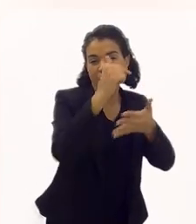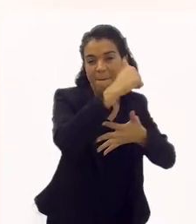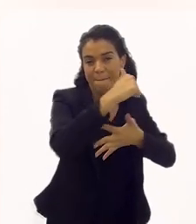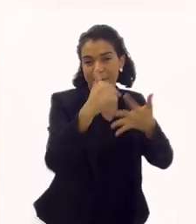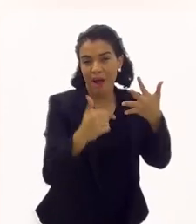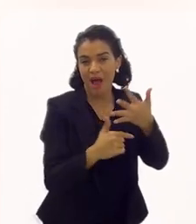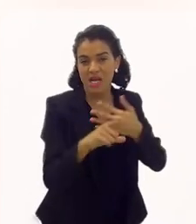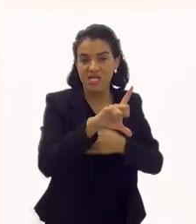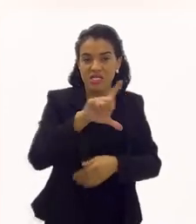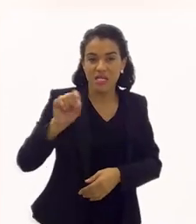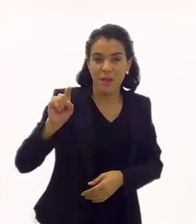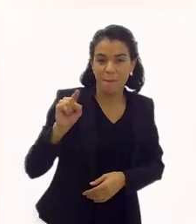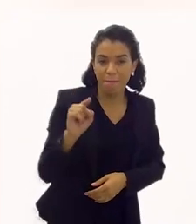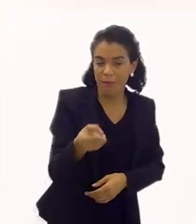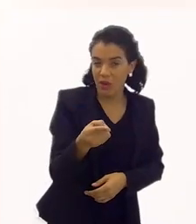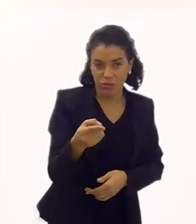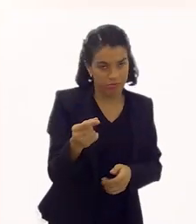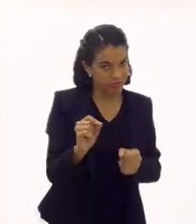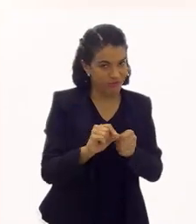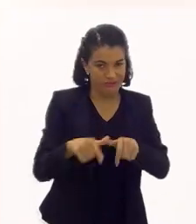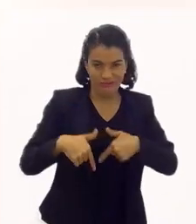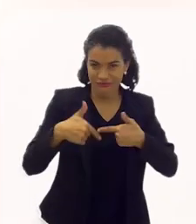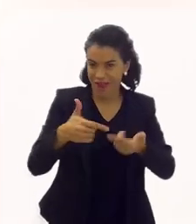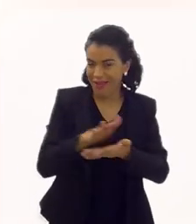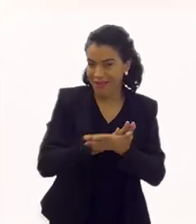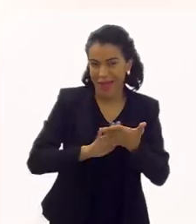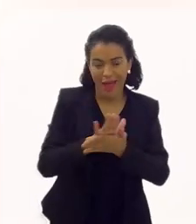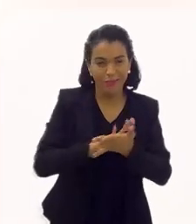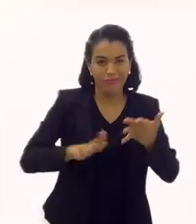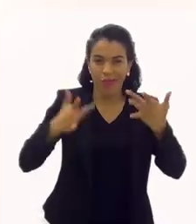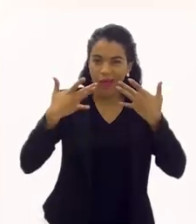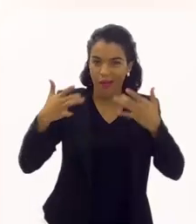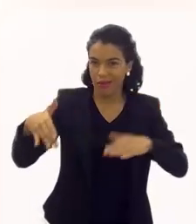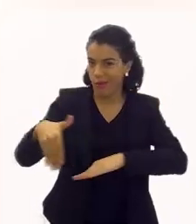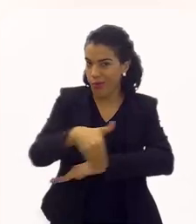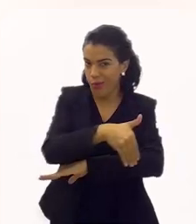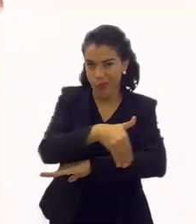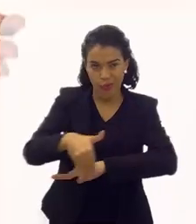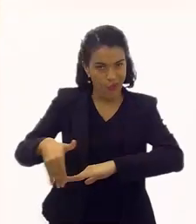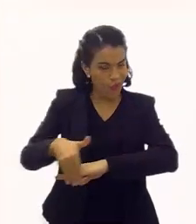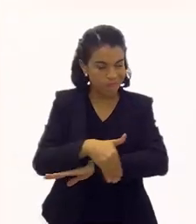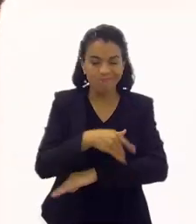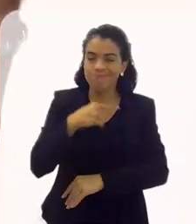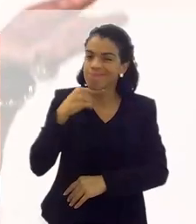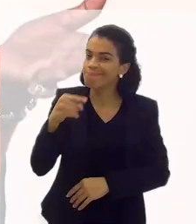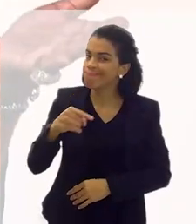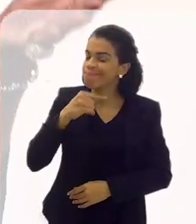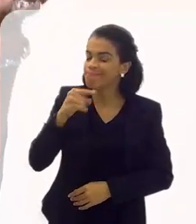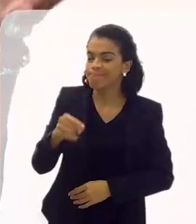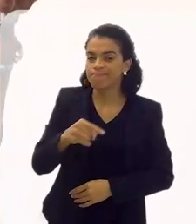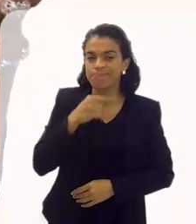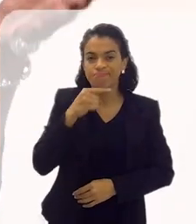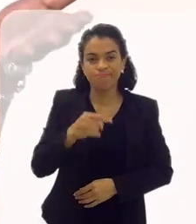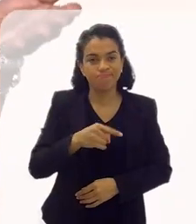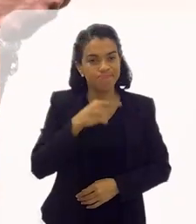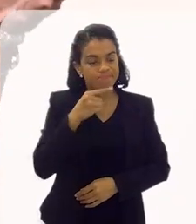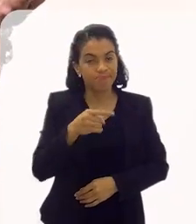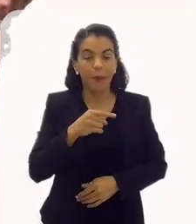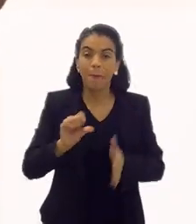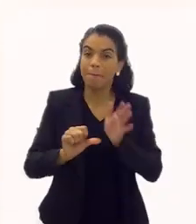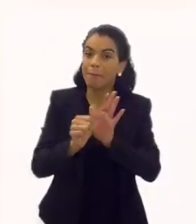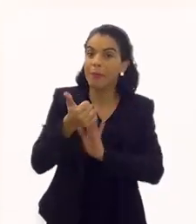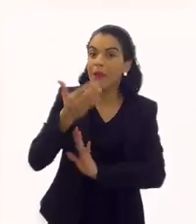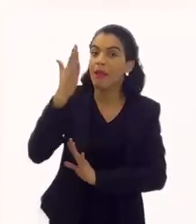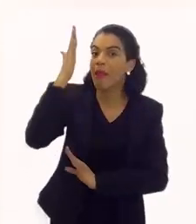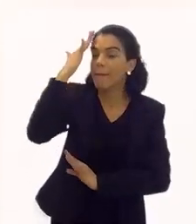lei tal, 100 mil. 100 mil você não faz um espetáculo de rua. Não adianta.